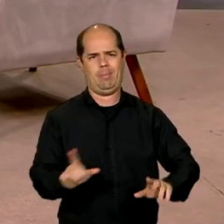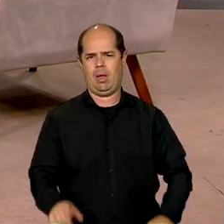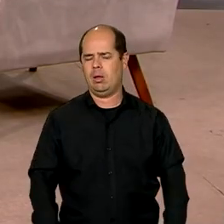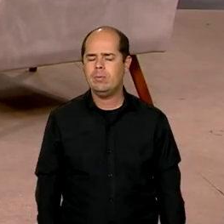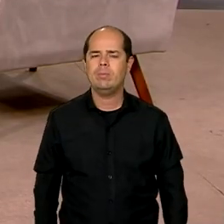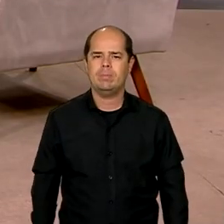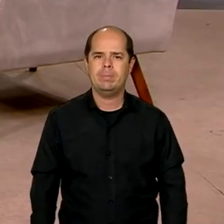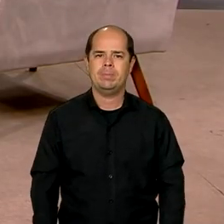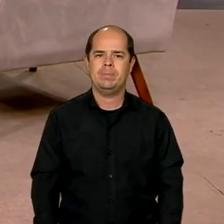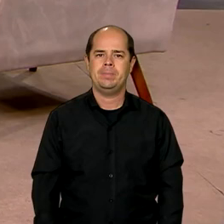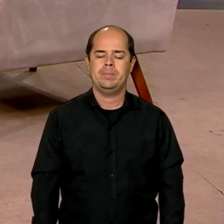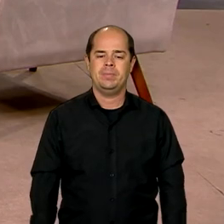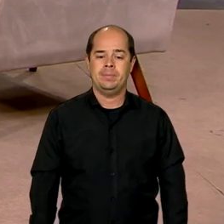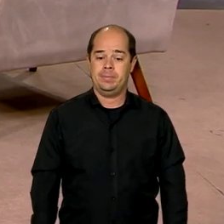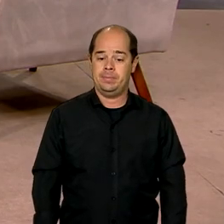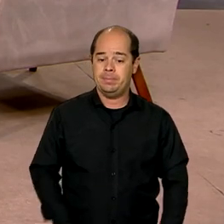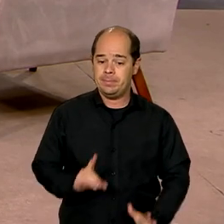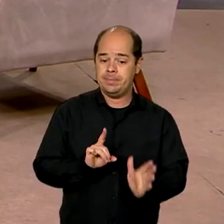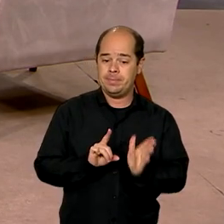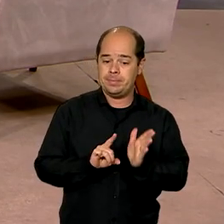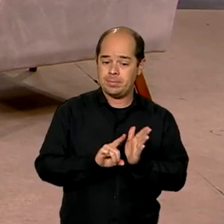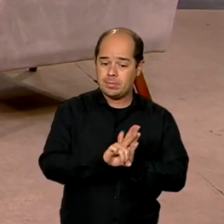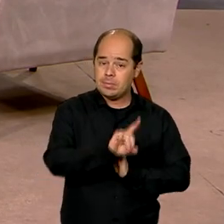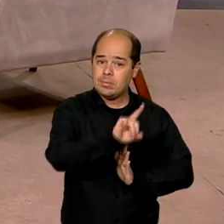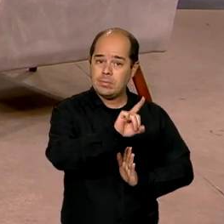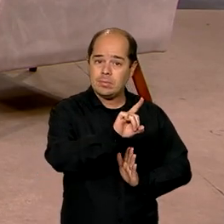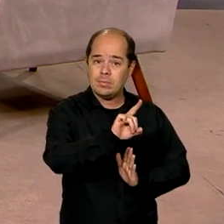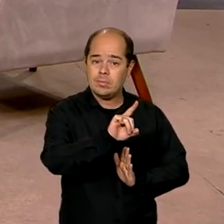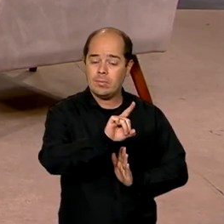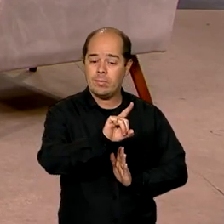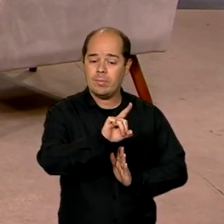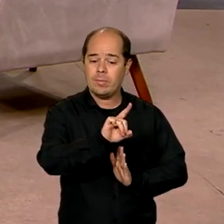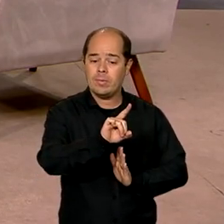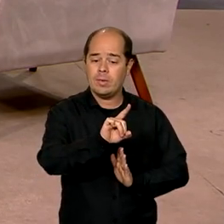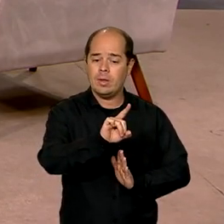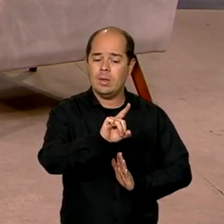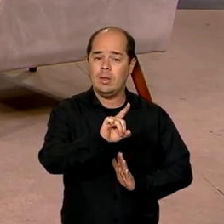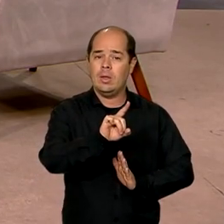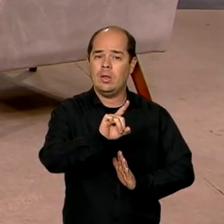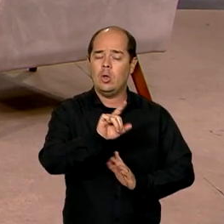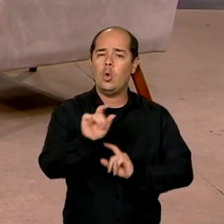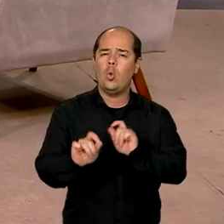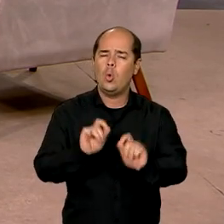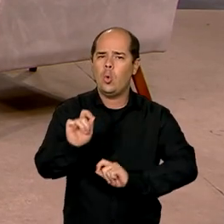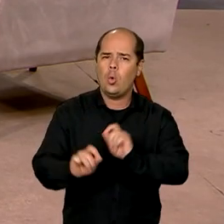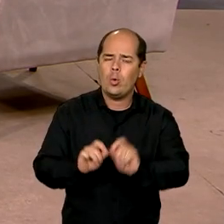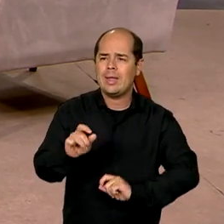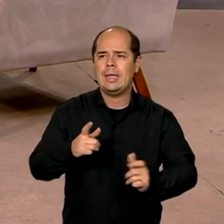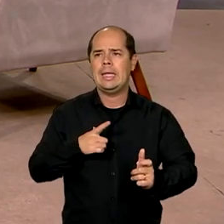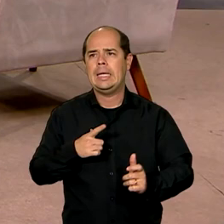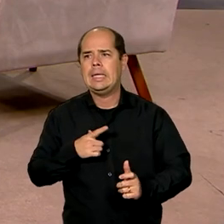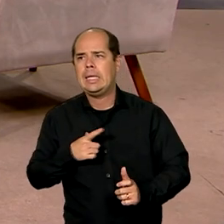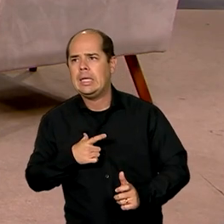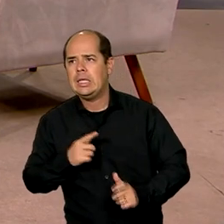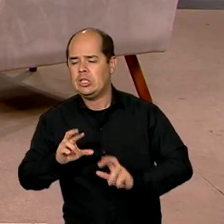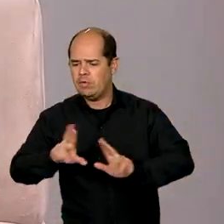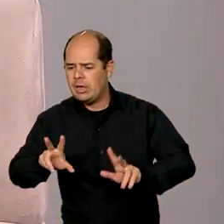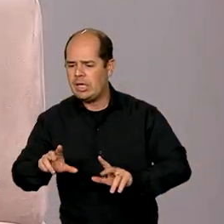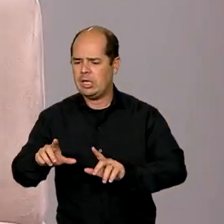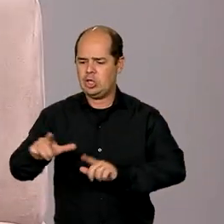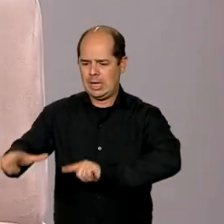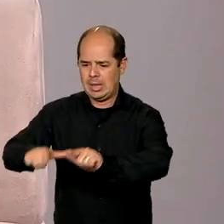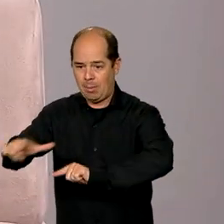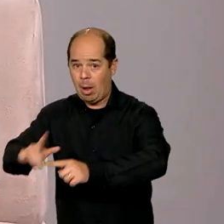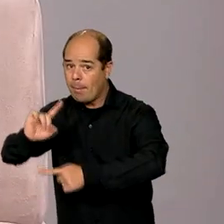ministro, aquele trabalho educativo que os pais fazem de atribuir responsabilidades para as crianças em casa,